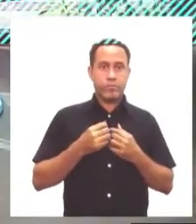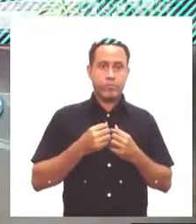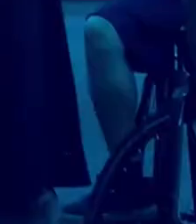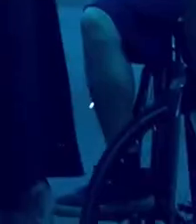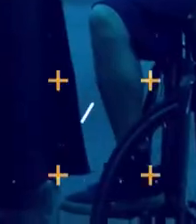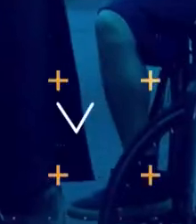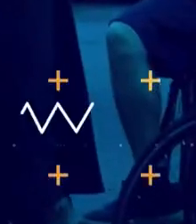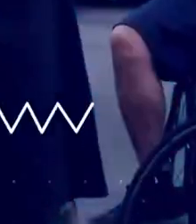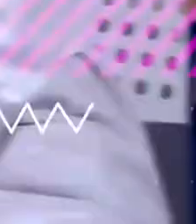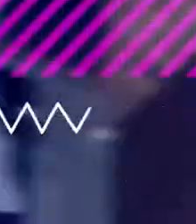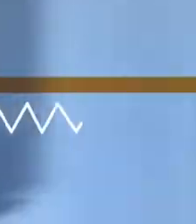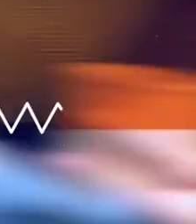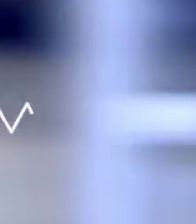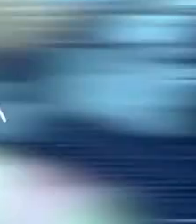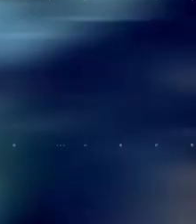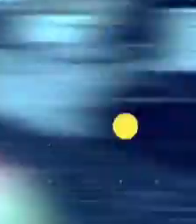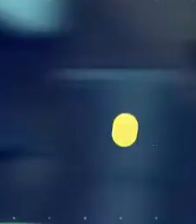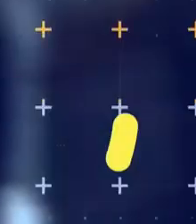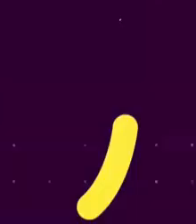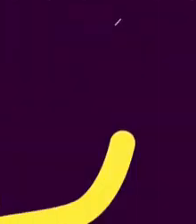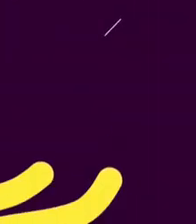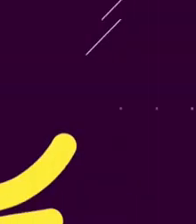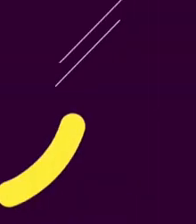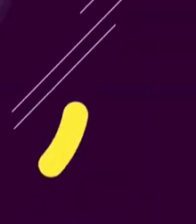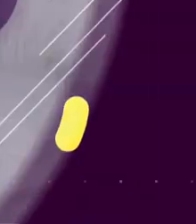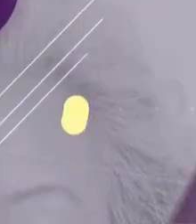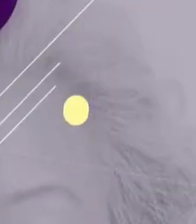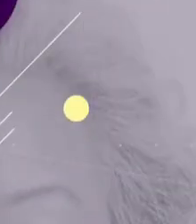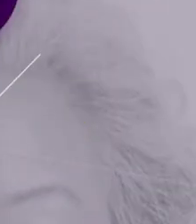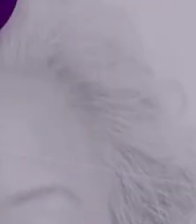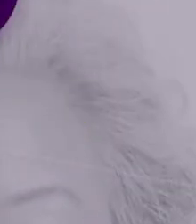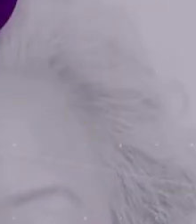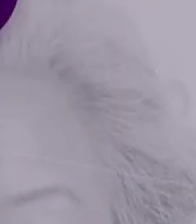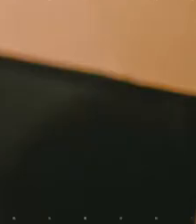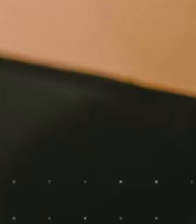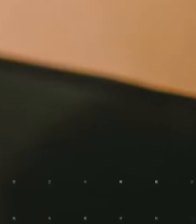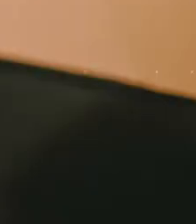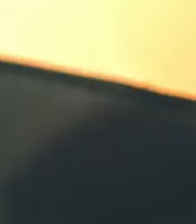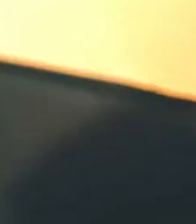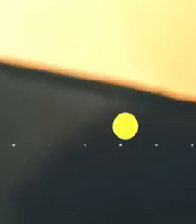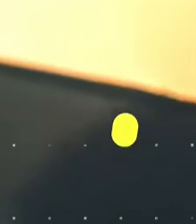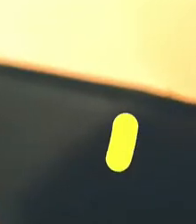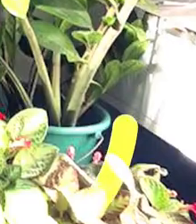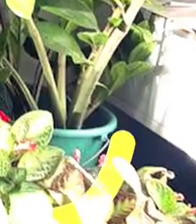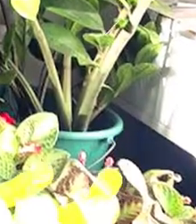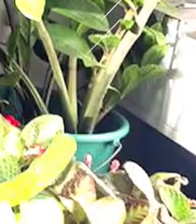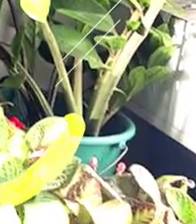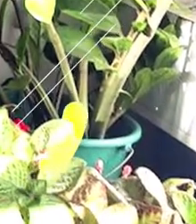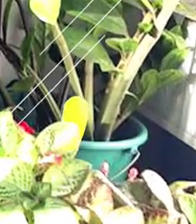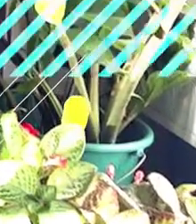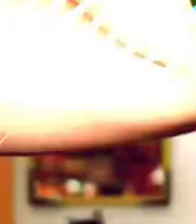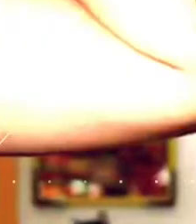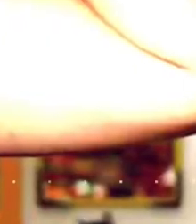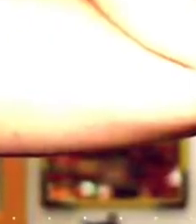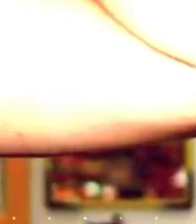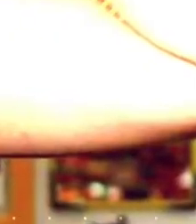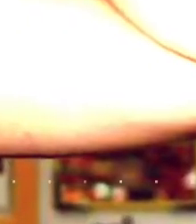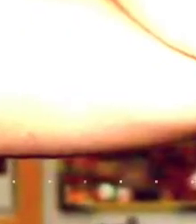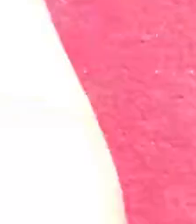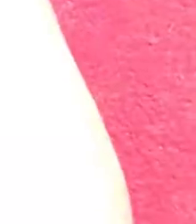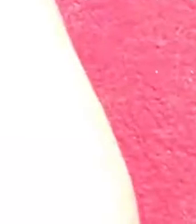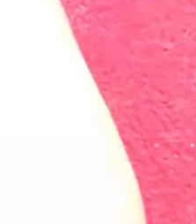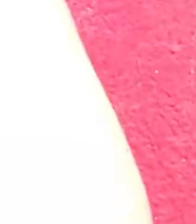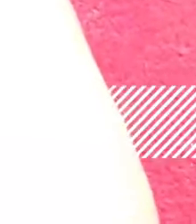Santana. Logo após, é a vez delas, elas no comando. A presença da mulher e a sua representação em